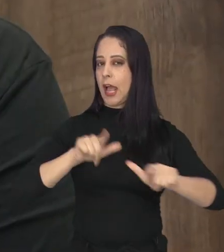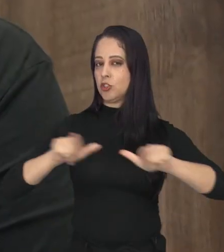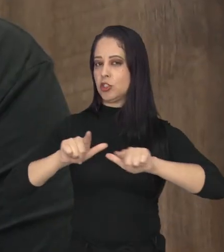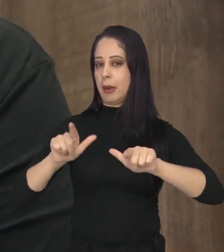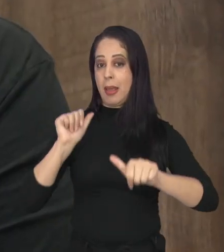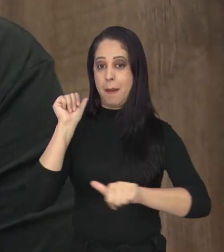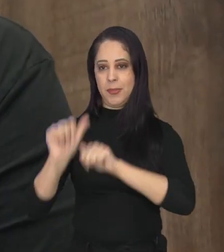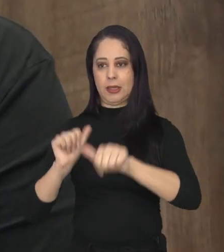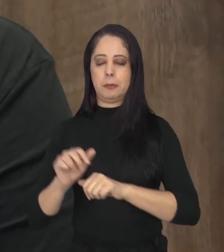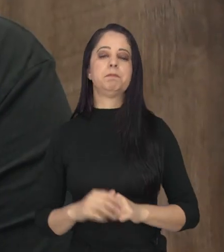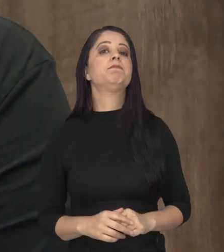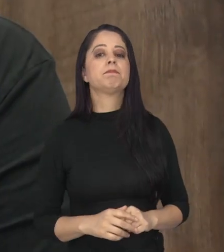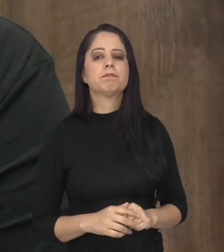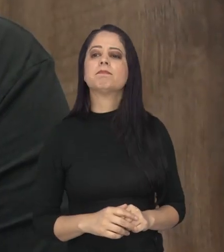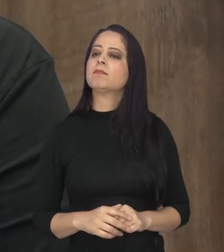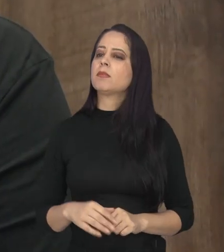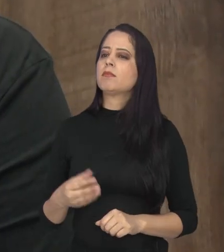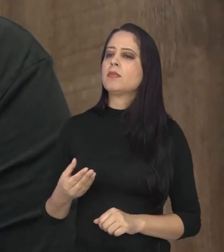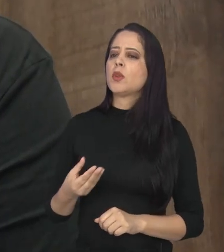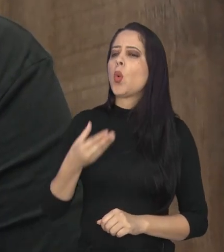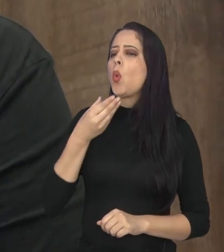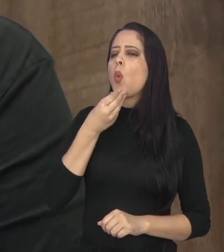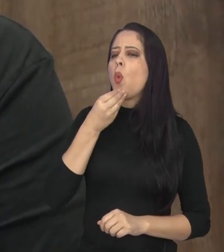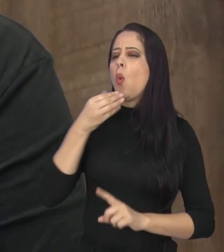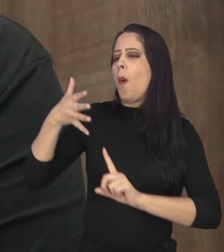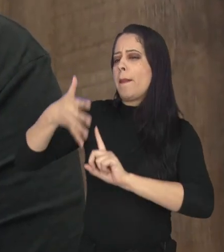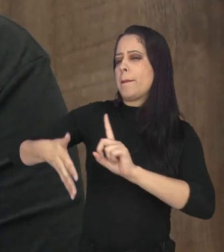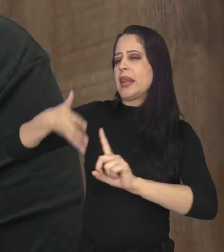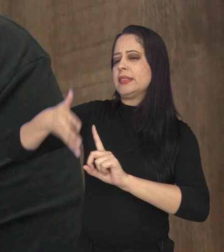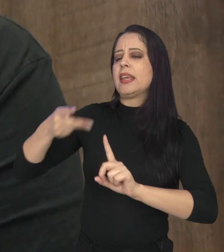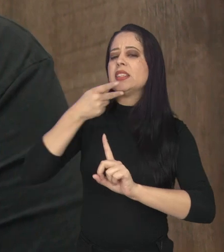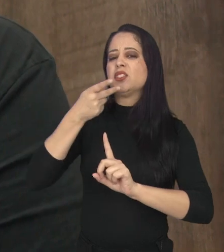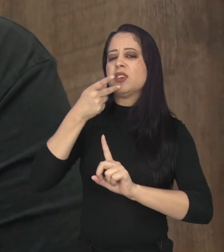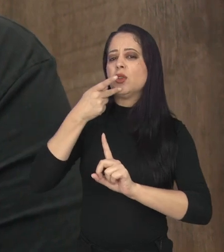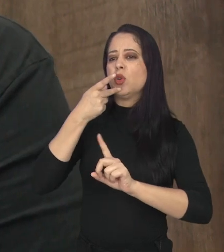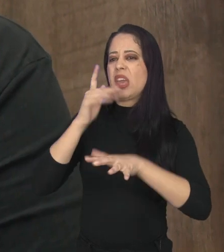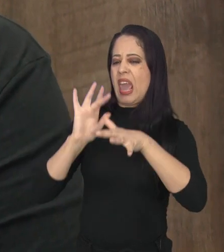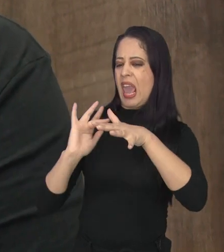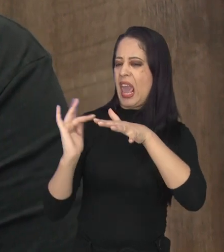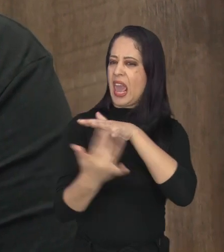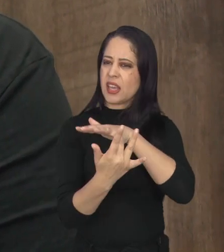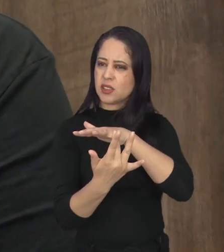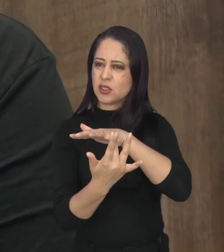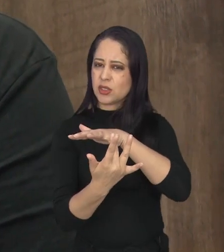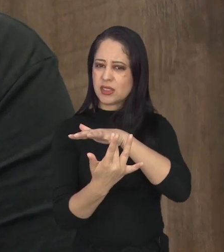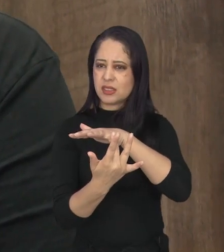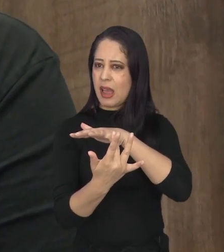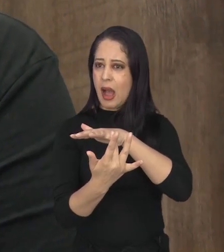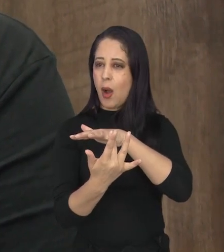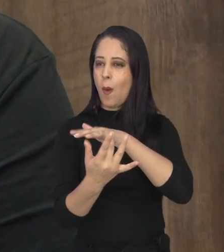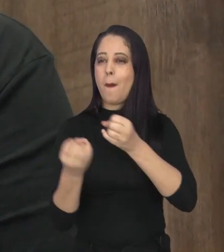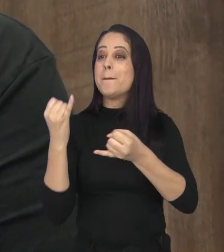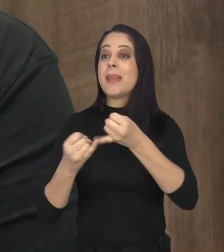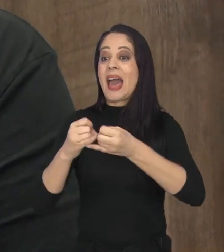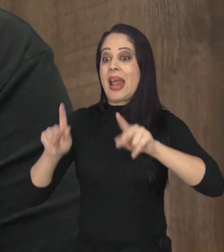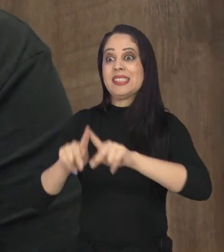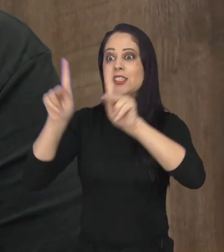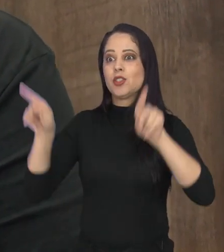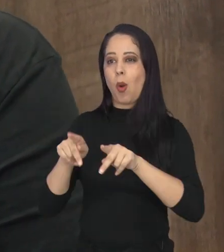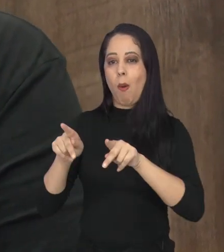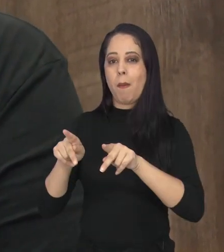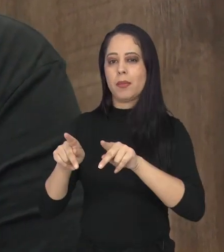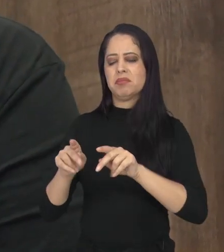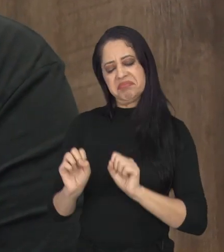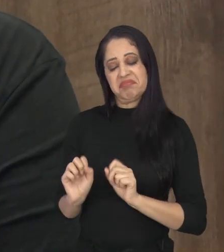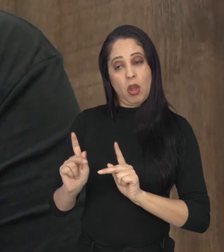Eu ouvi um termo de um palestrante no evento que ele disse que hoje a rede social é o novo corredor de shopping. Então, assim, você tem que estar lá.